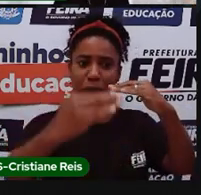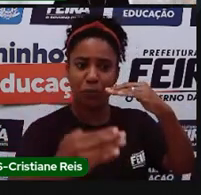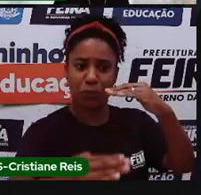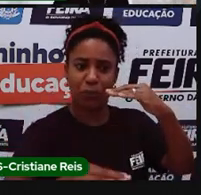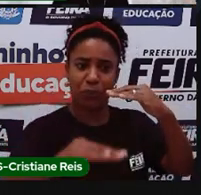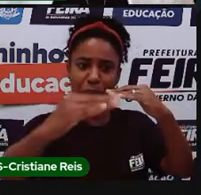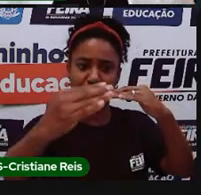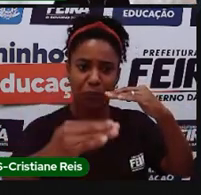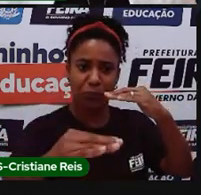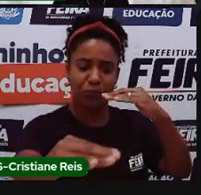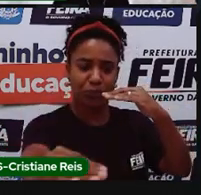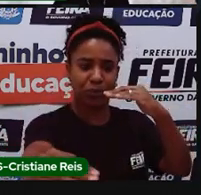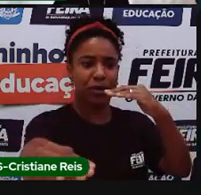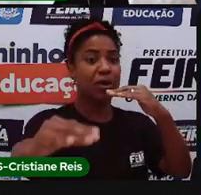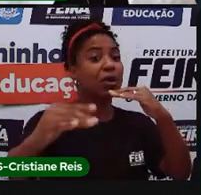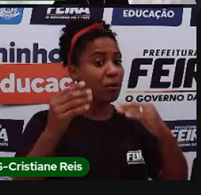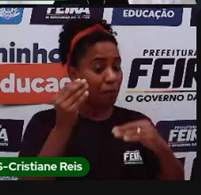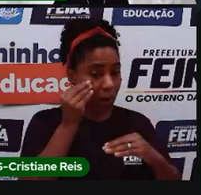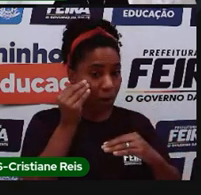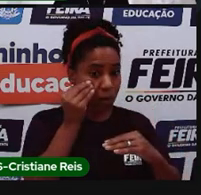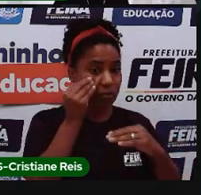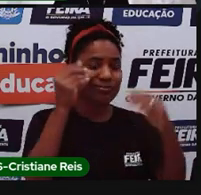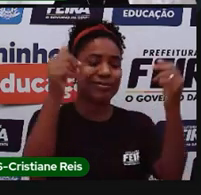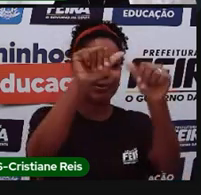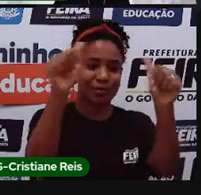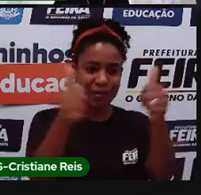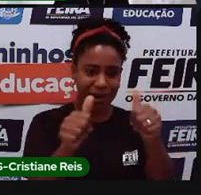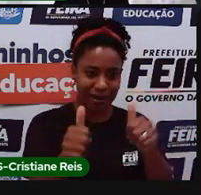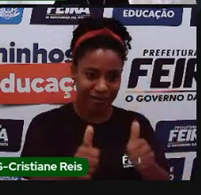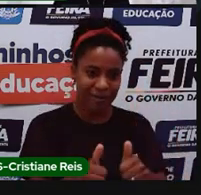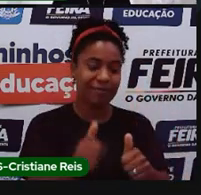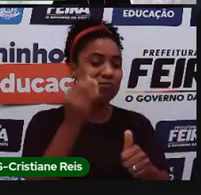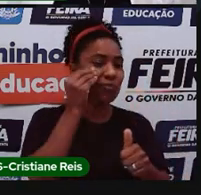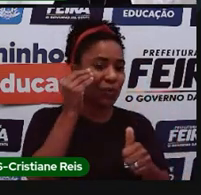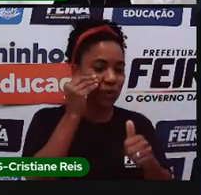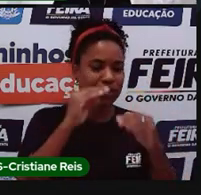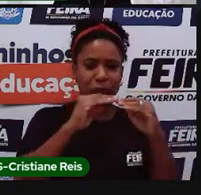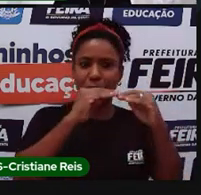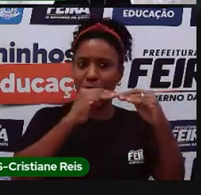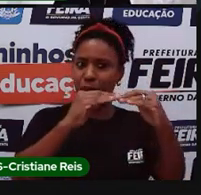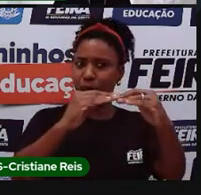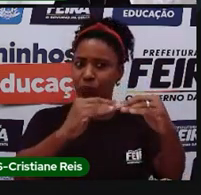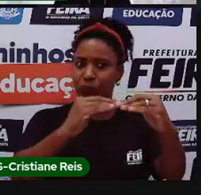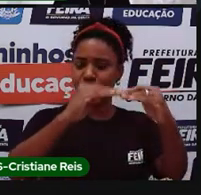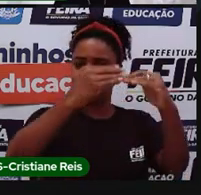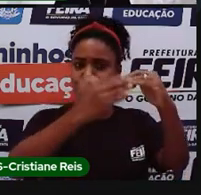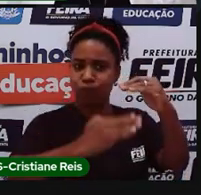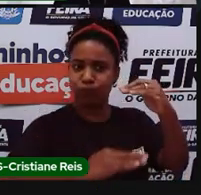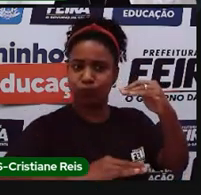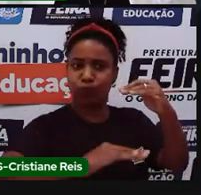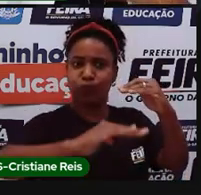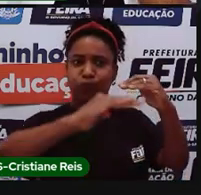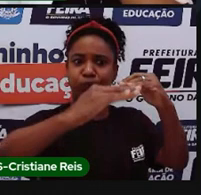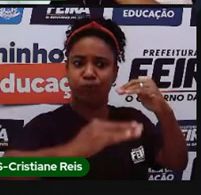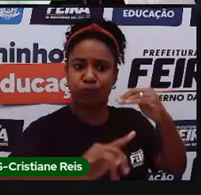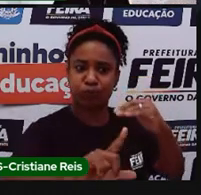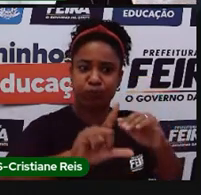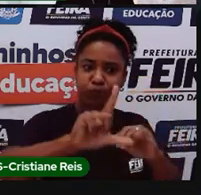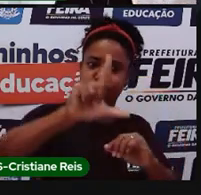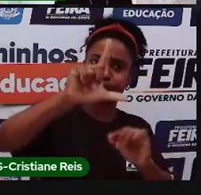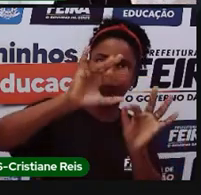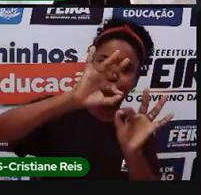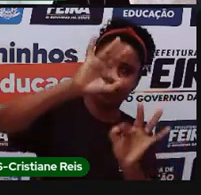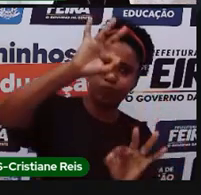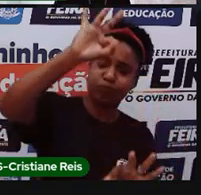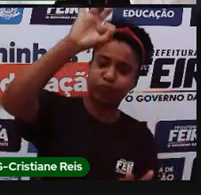digamos assim, um desnível, né, ele está tendo uma redução da altitude. Ou subindo, a depender se você estiver indo em direção, né,